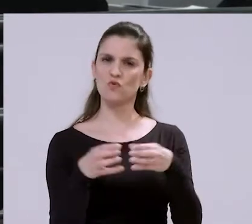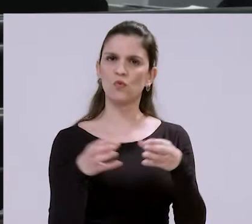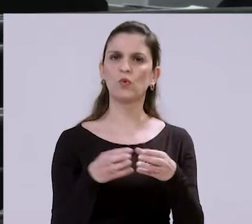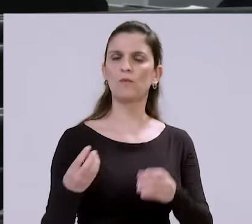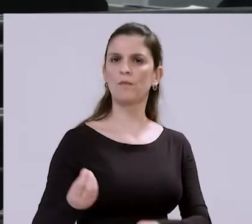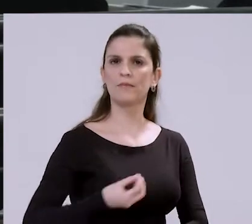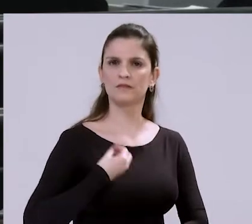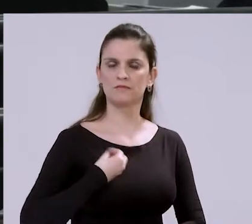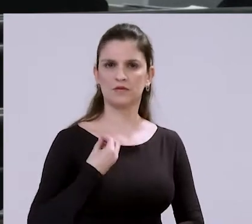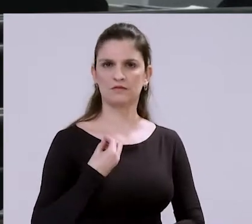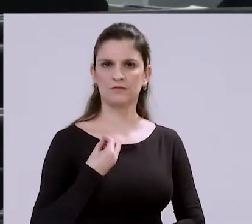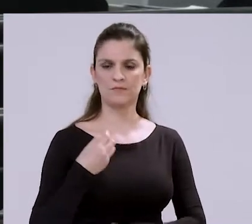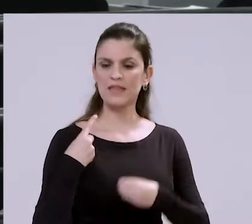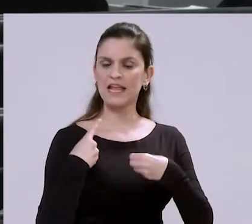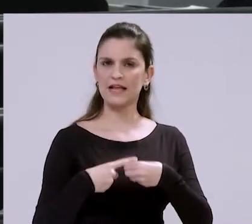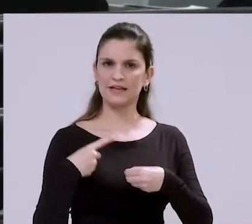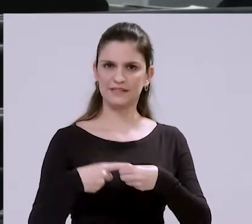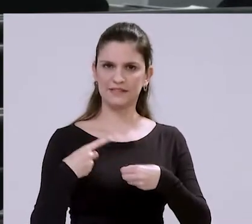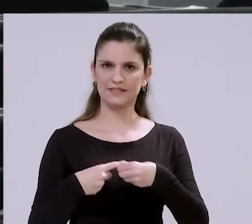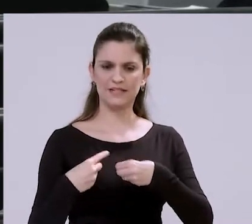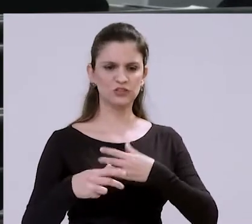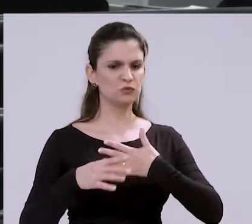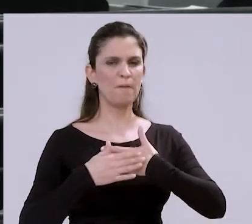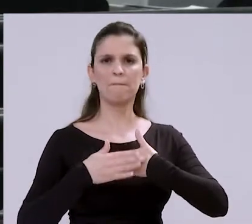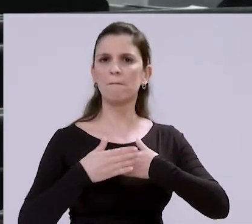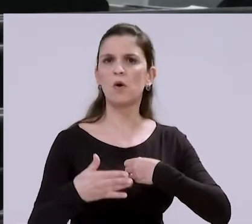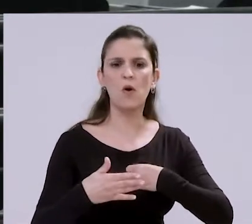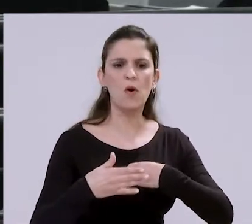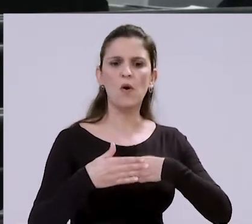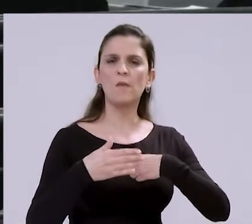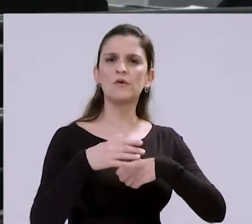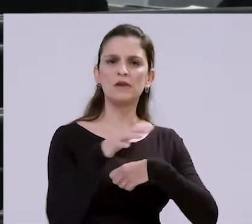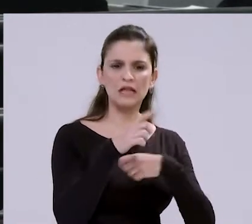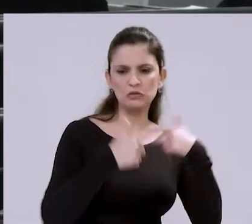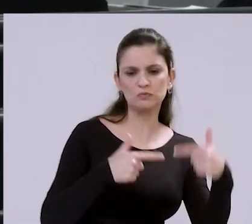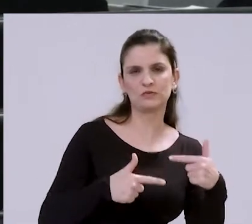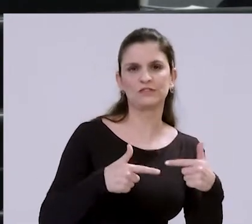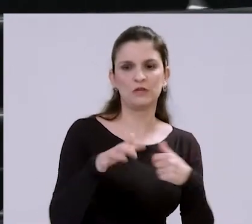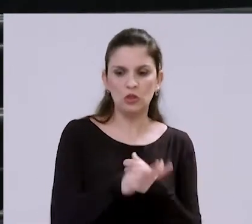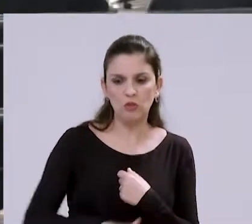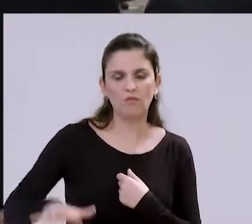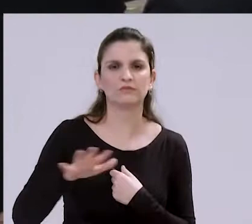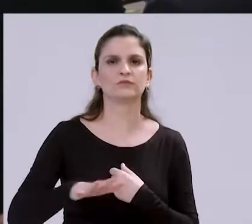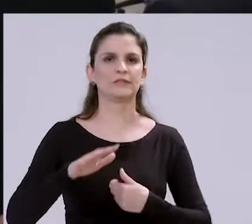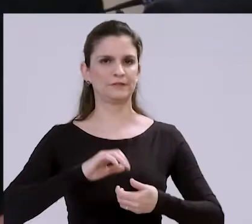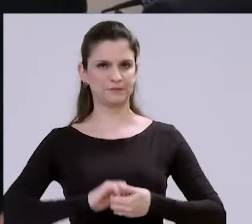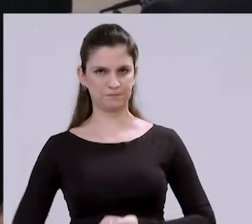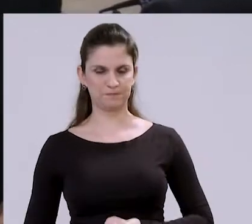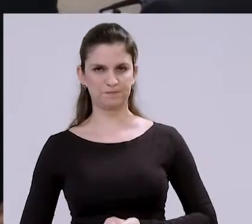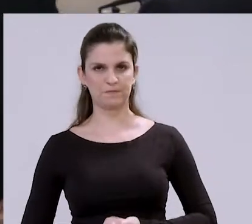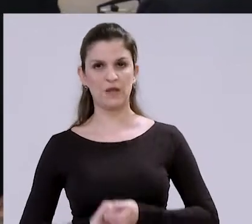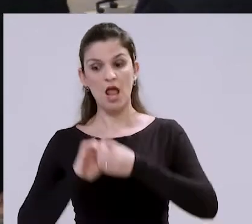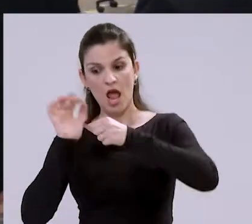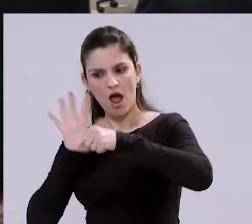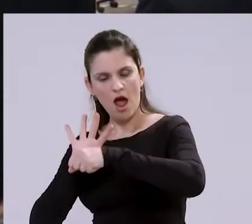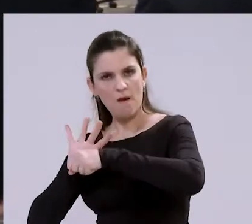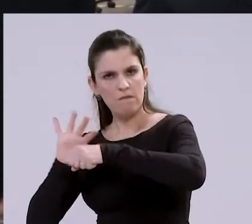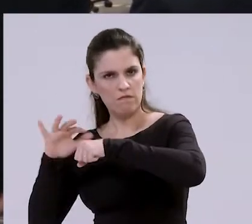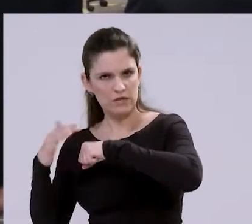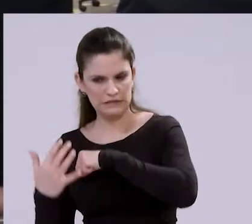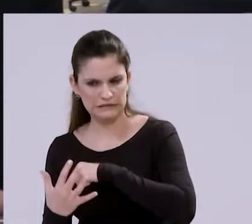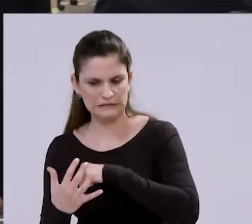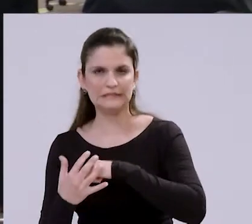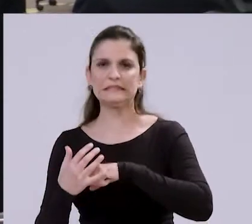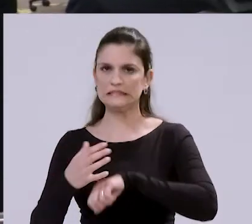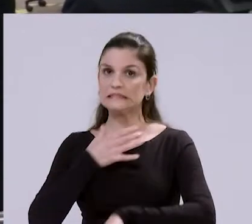em conjunto. A cidade não é um órgão específico dos políticos, ela é de toda a sociedade. Apesar da pandemia do Covid